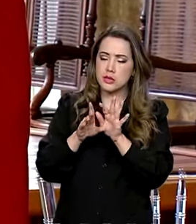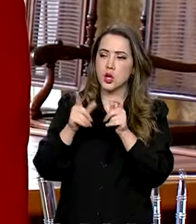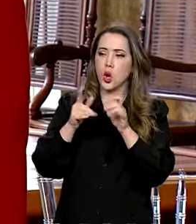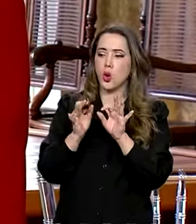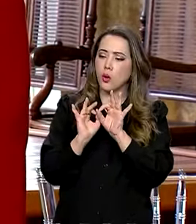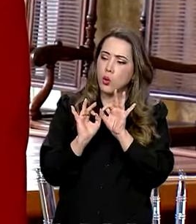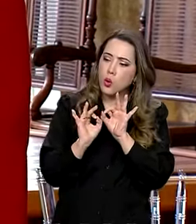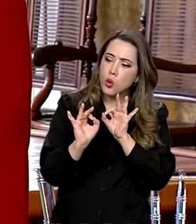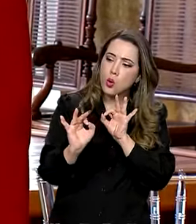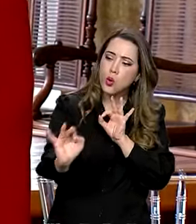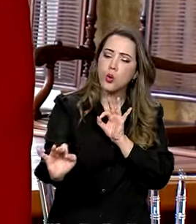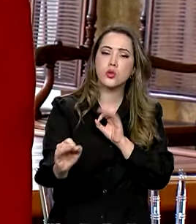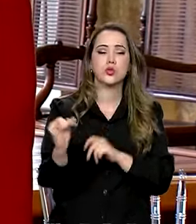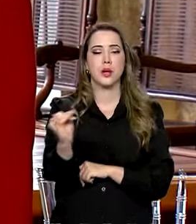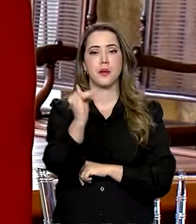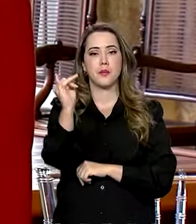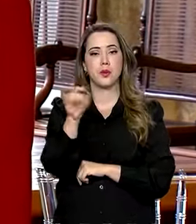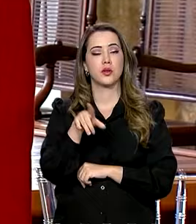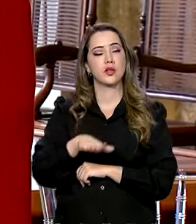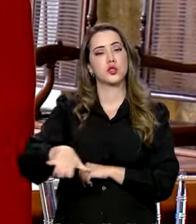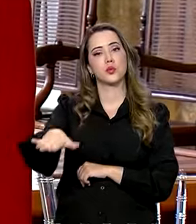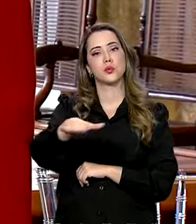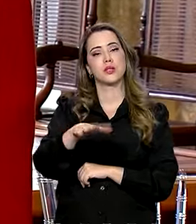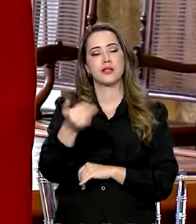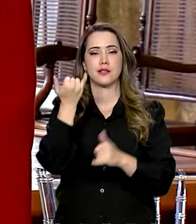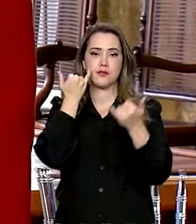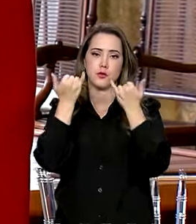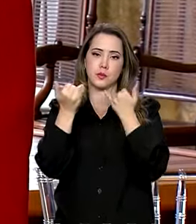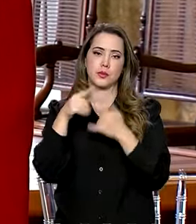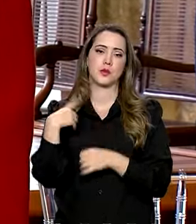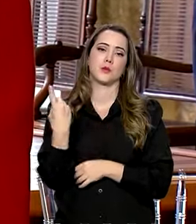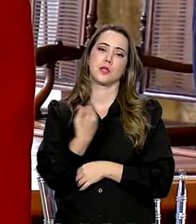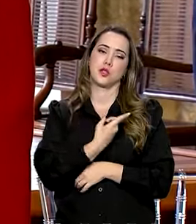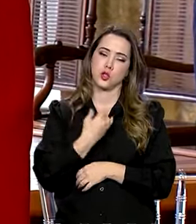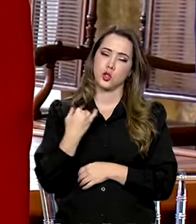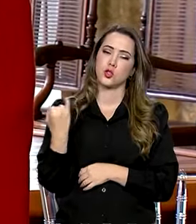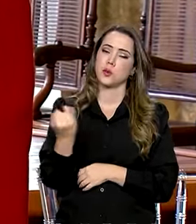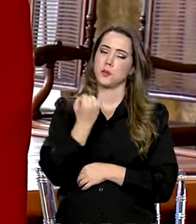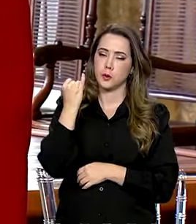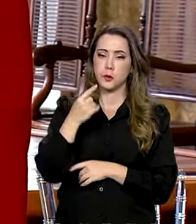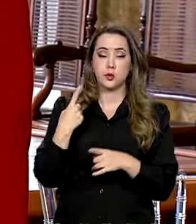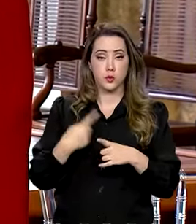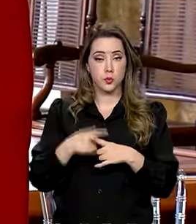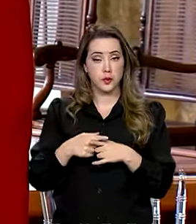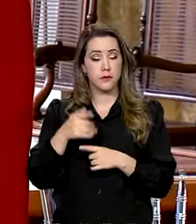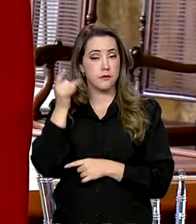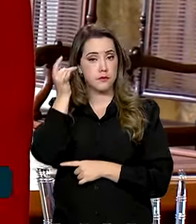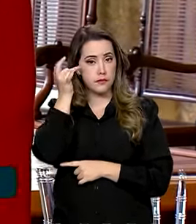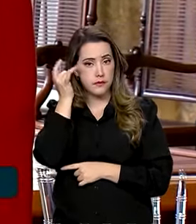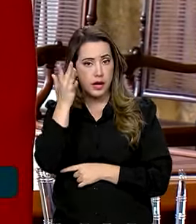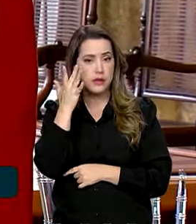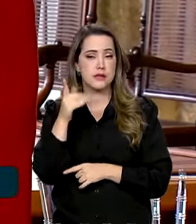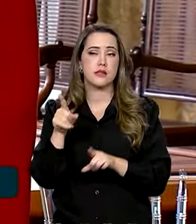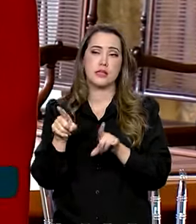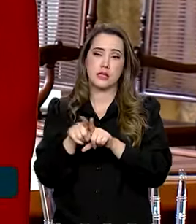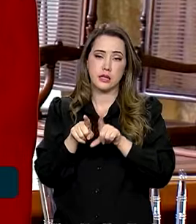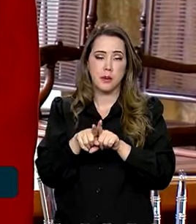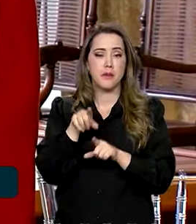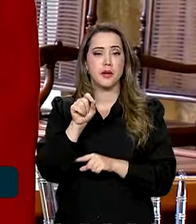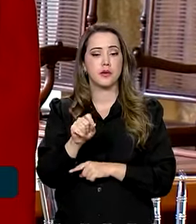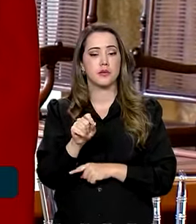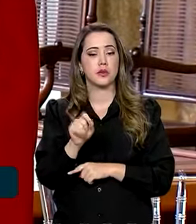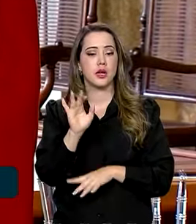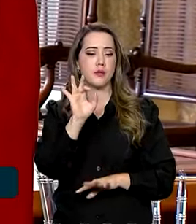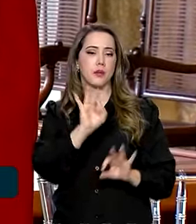fortalece muito esses dados e para nós é muito importante porque facilita, inclusive, a